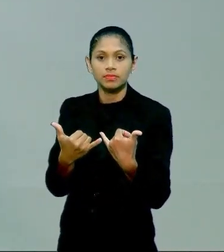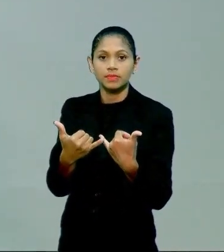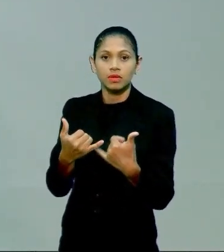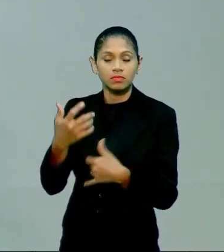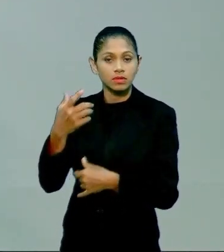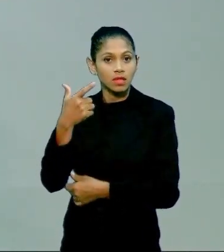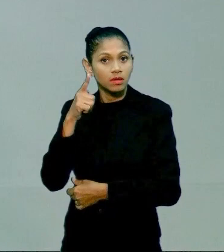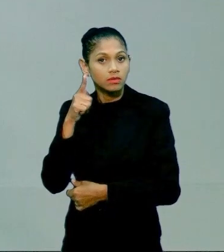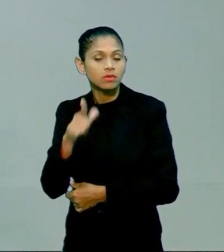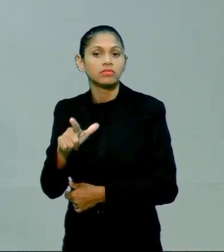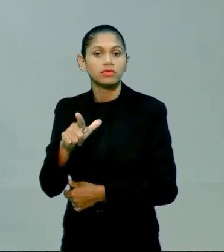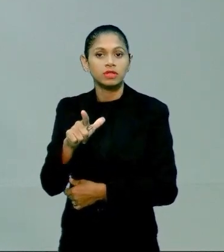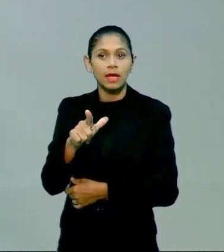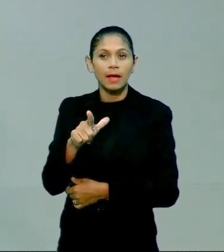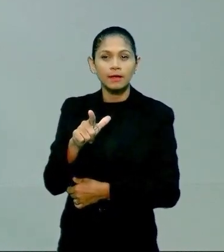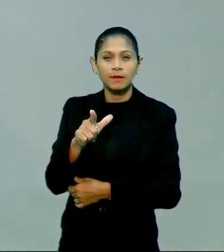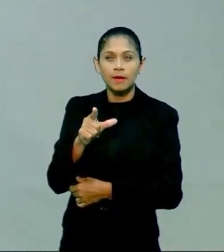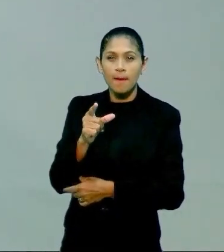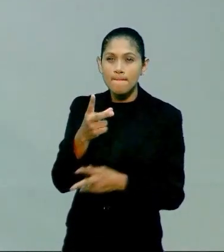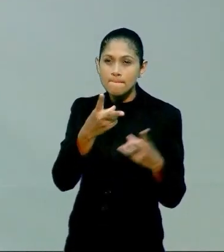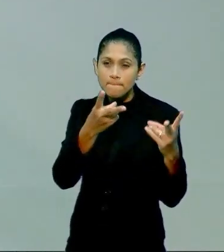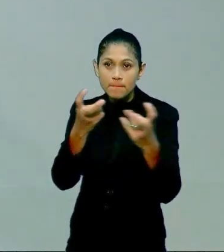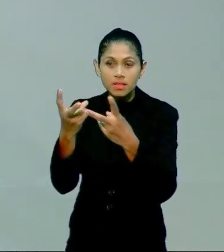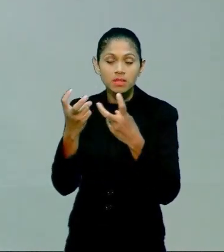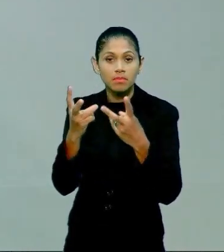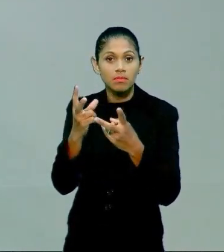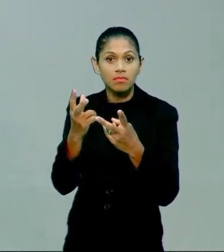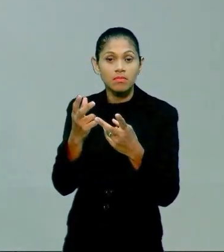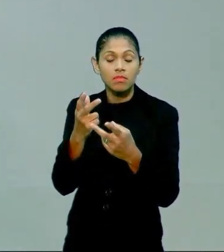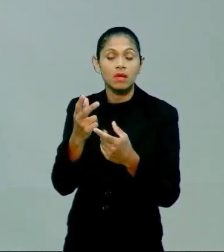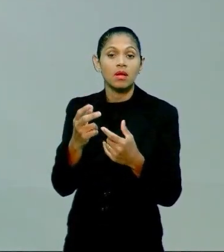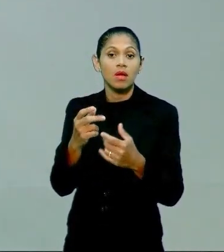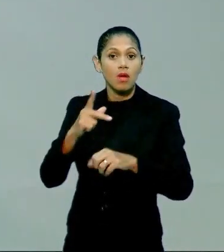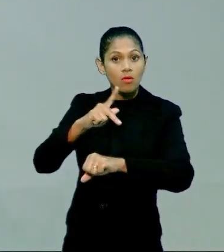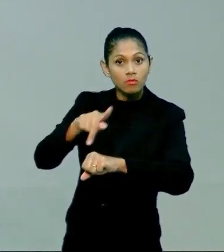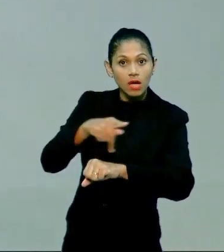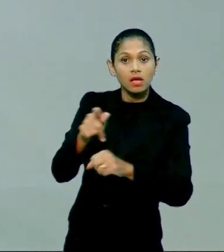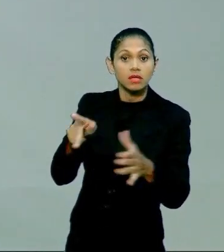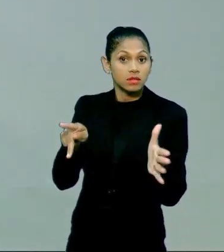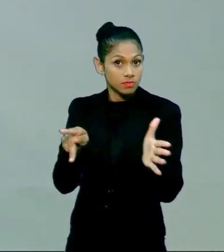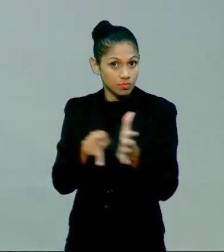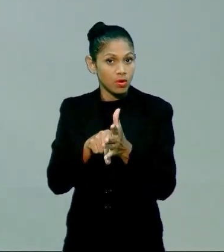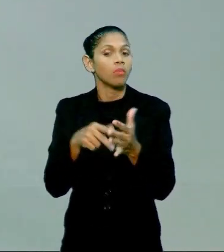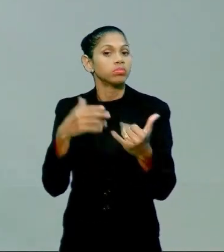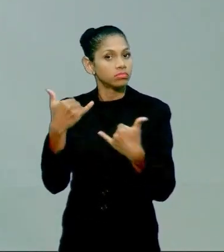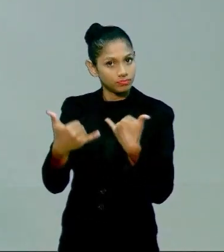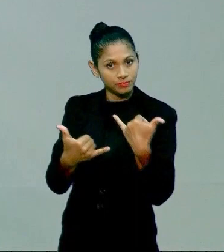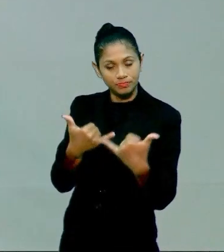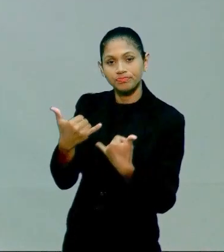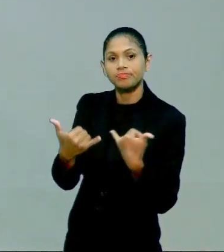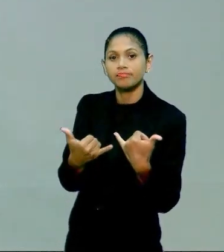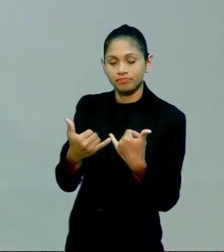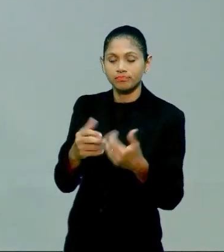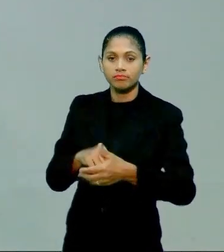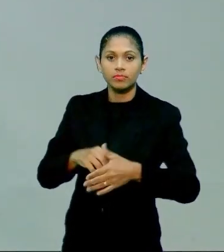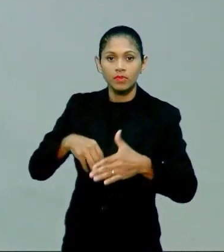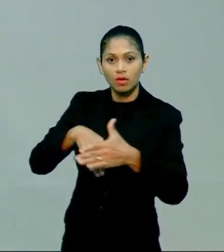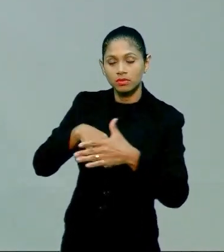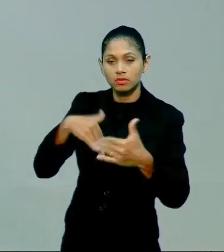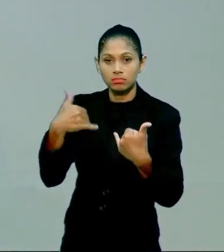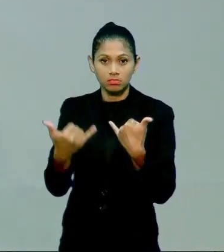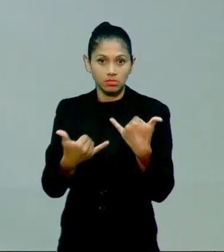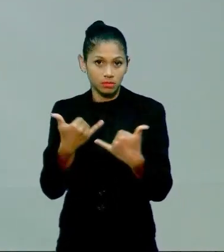determinada cultura, que vai fazer um uso mais nítido daquela atividade. No caso dos jogos e brincadeiras, são